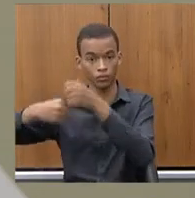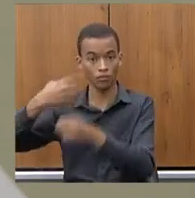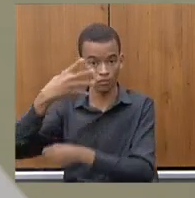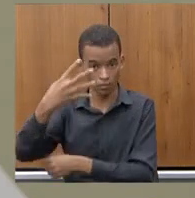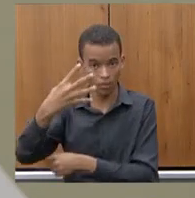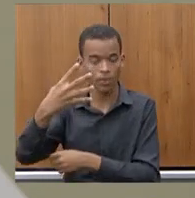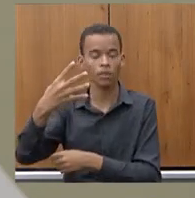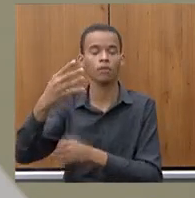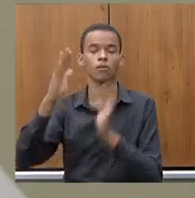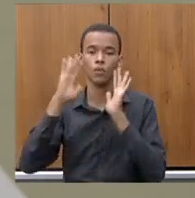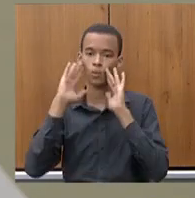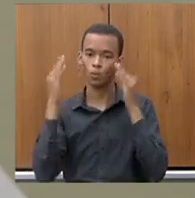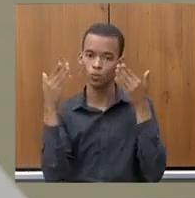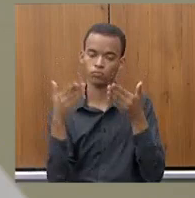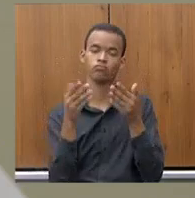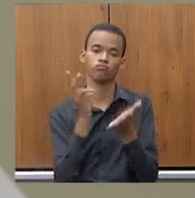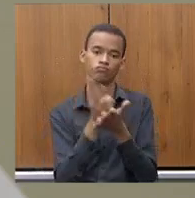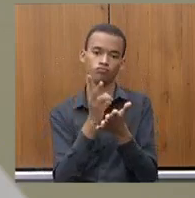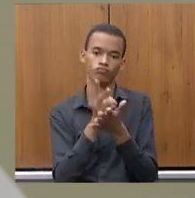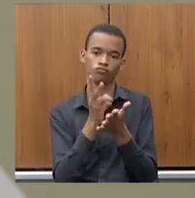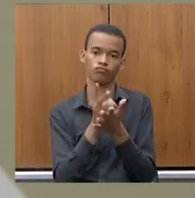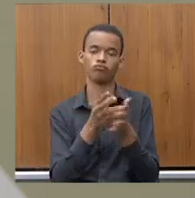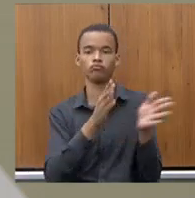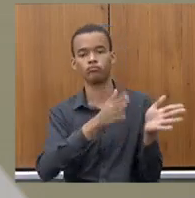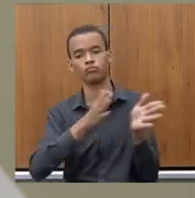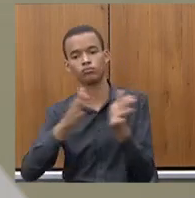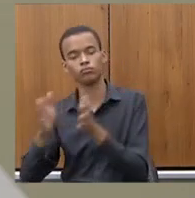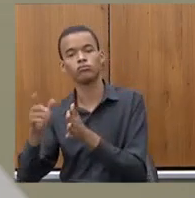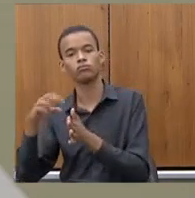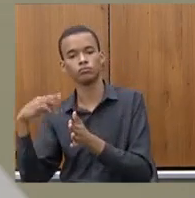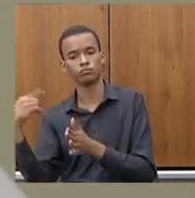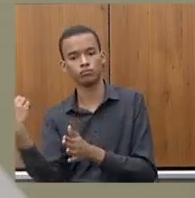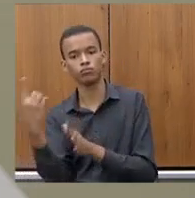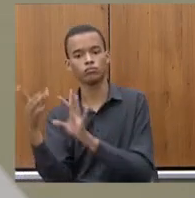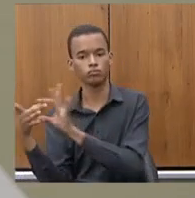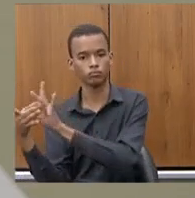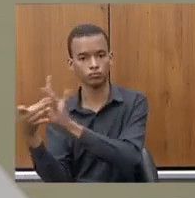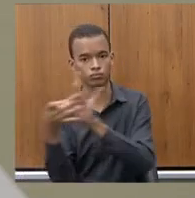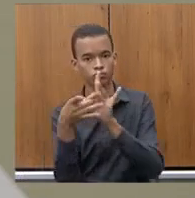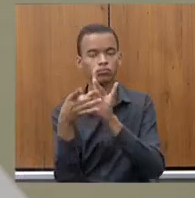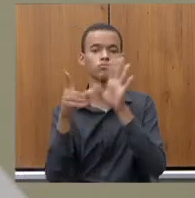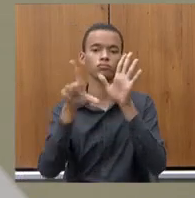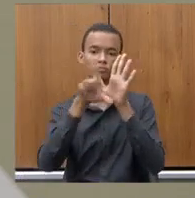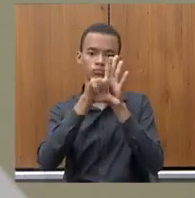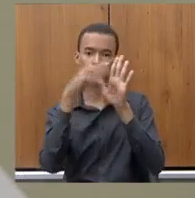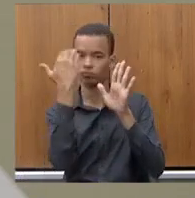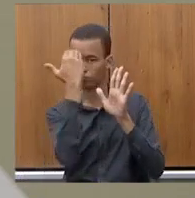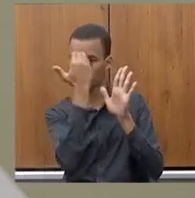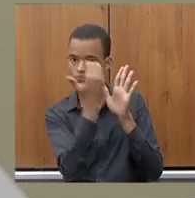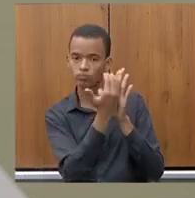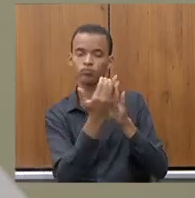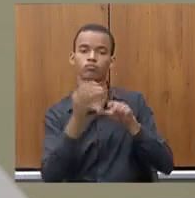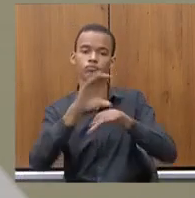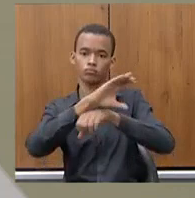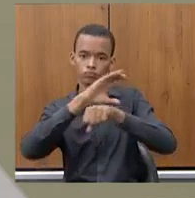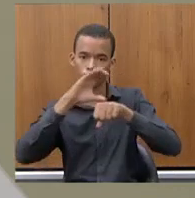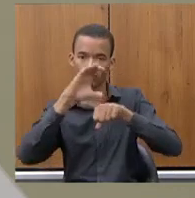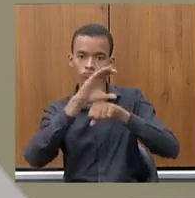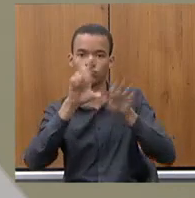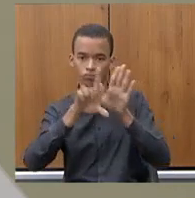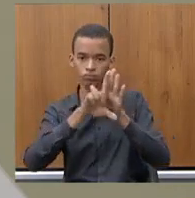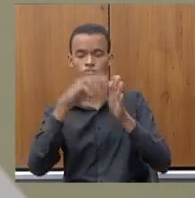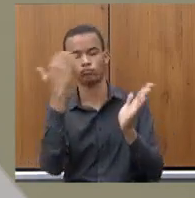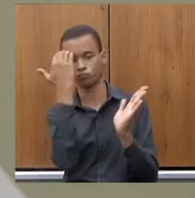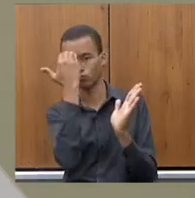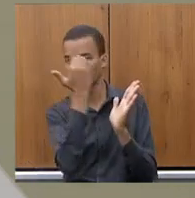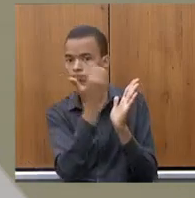nesse processo com muita parcimônia com muito respeito às leis à constituição trazendo aqui para